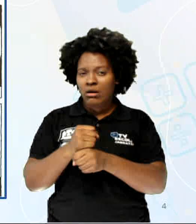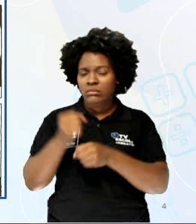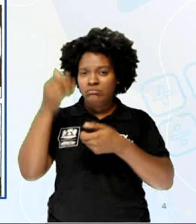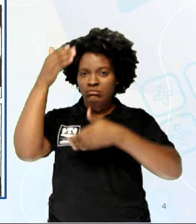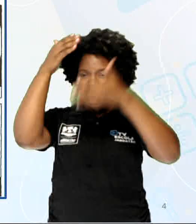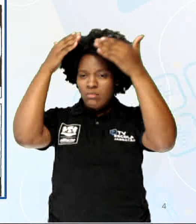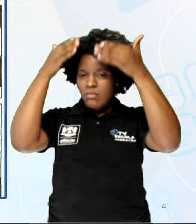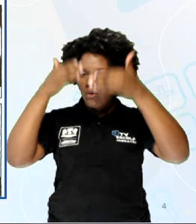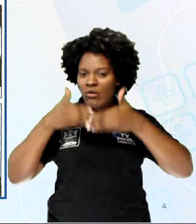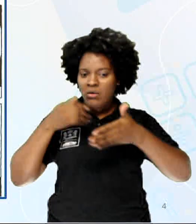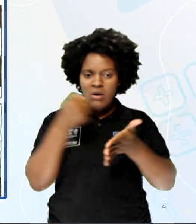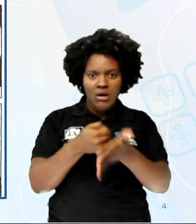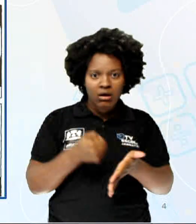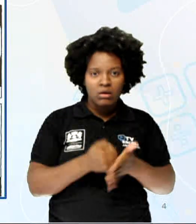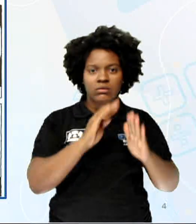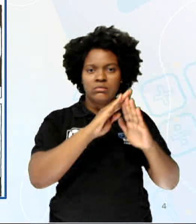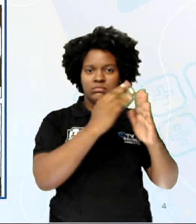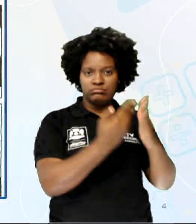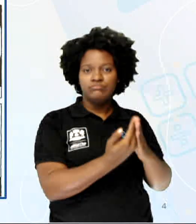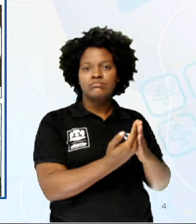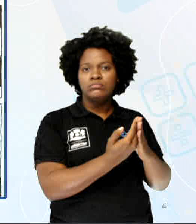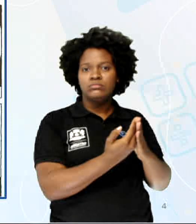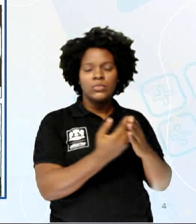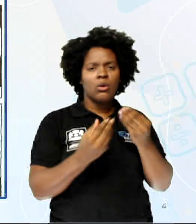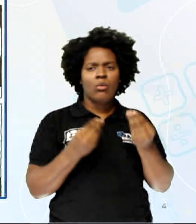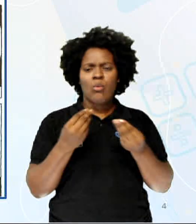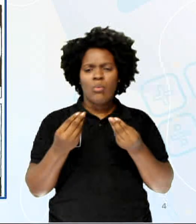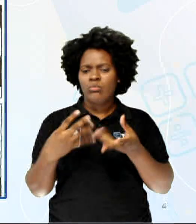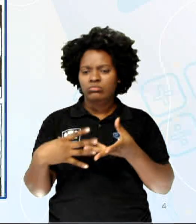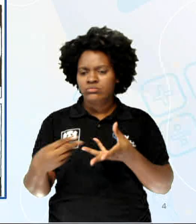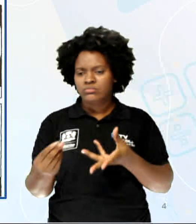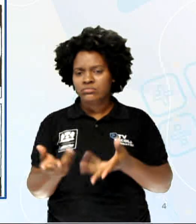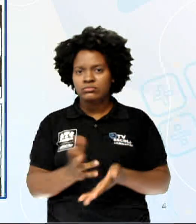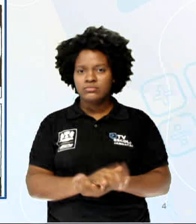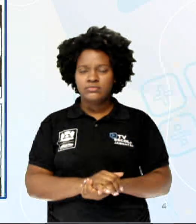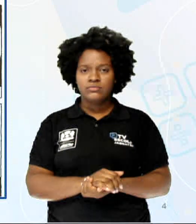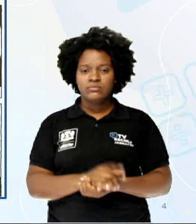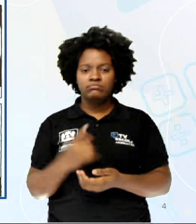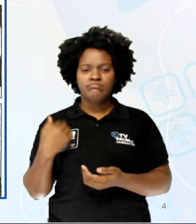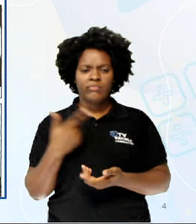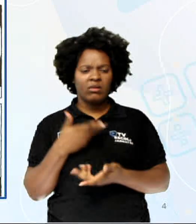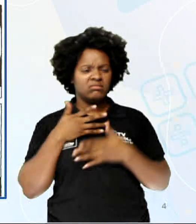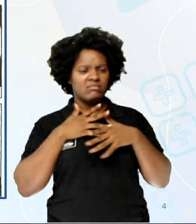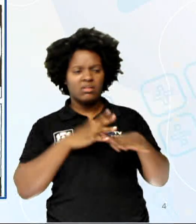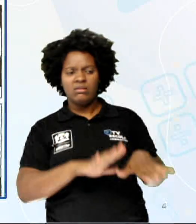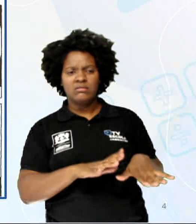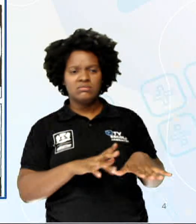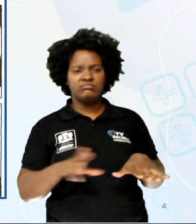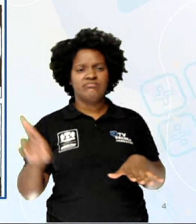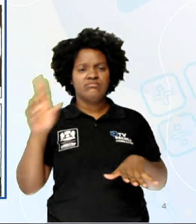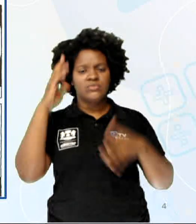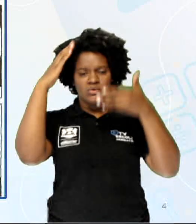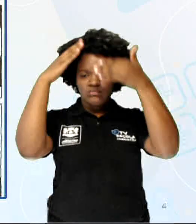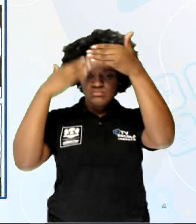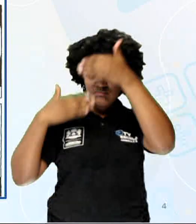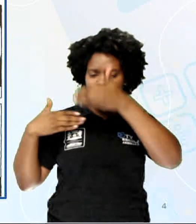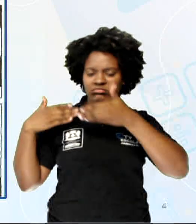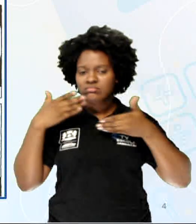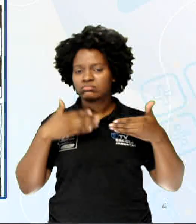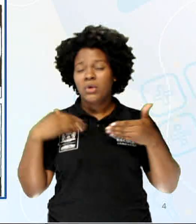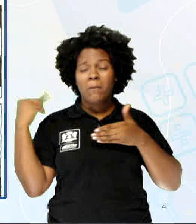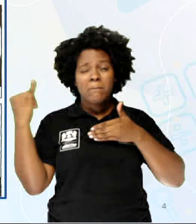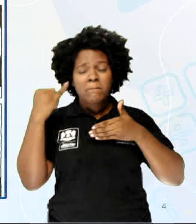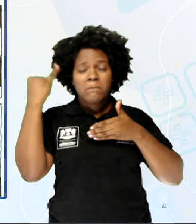obrigatório nas escolas. Toma, minha filha. A gente não gostava muito de usar o véu, principalmente